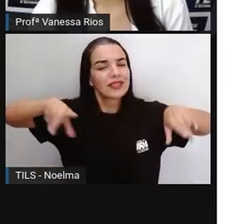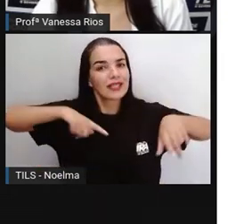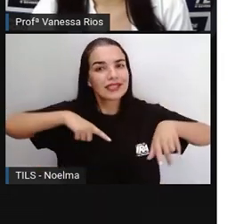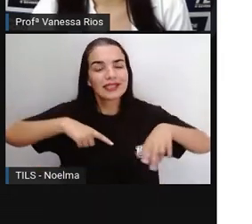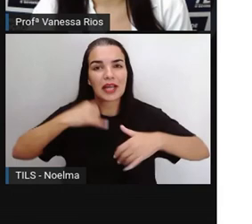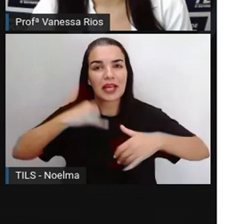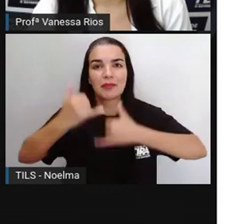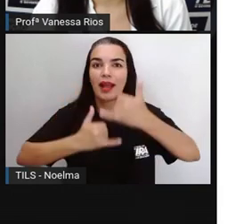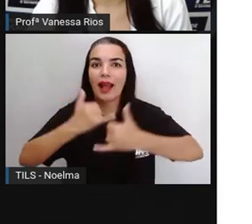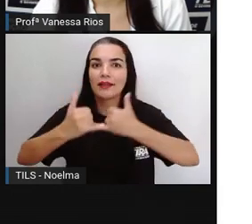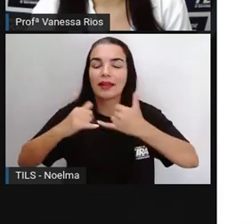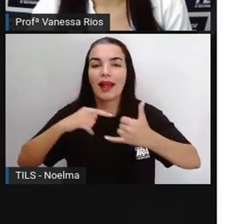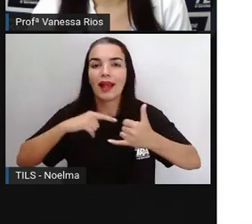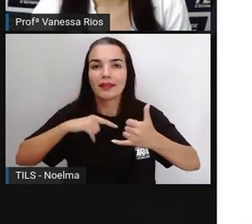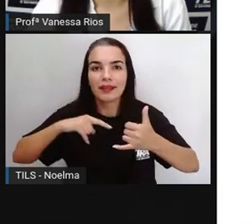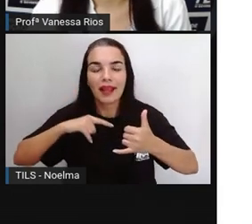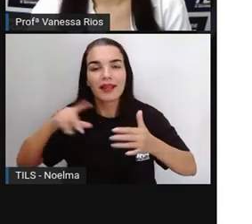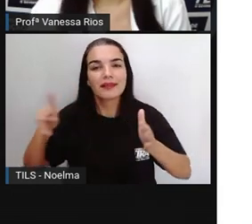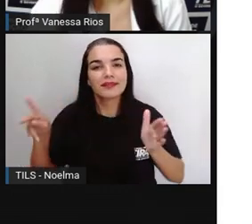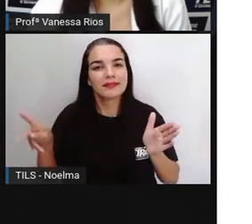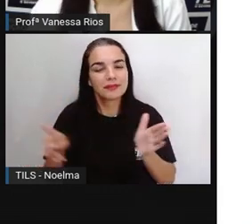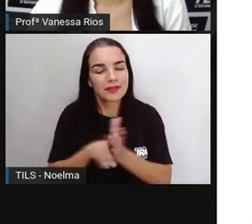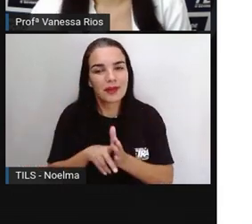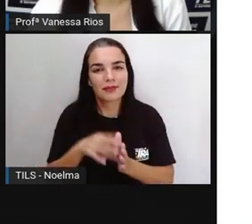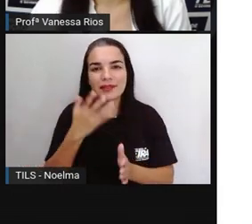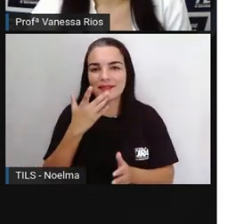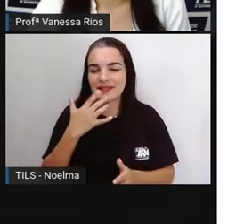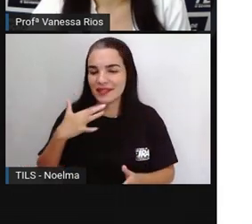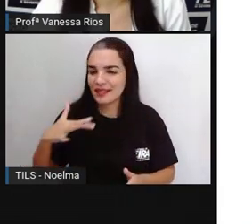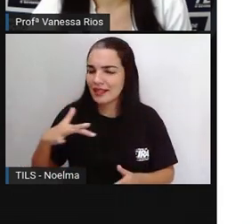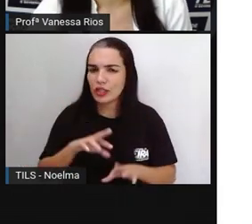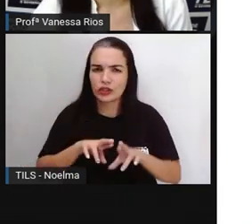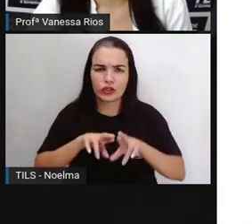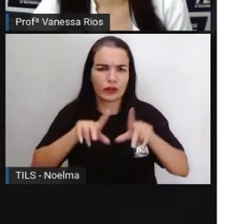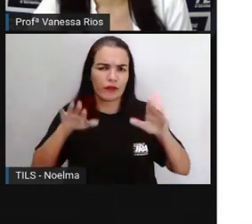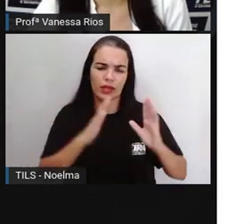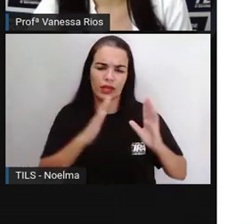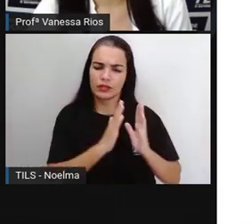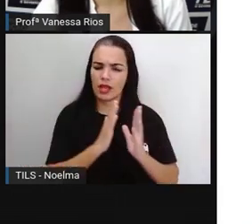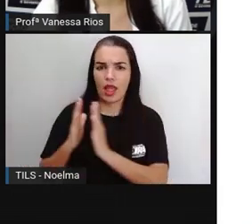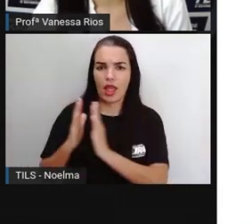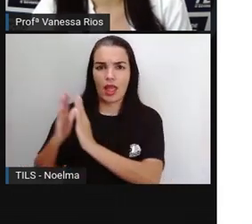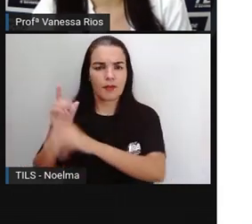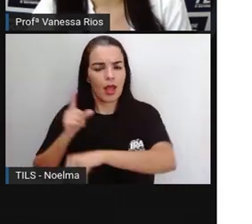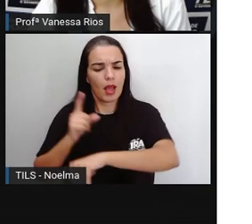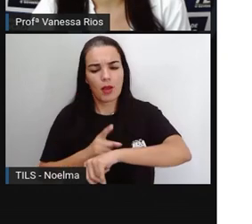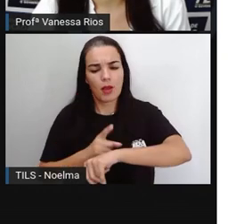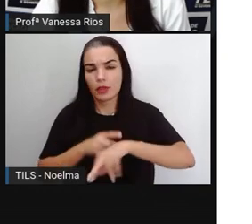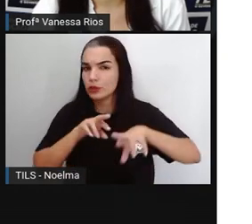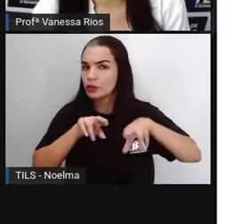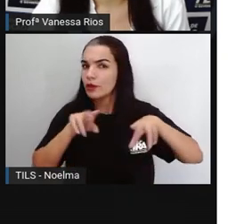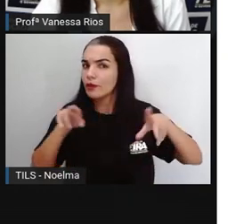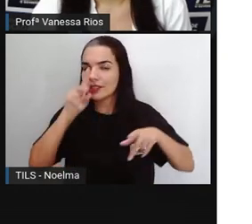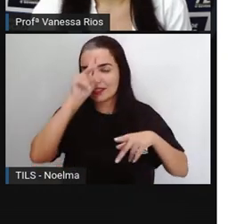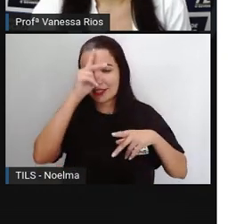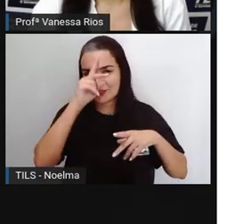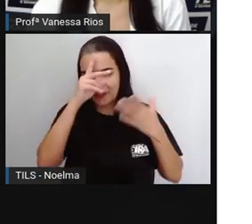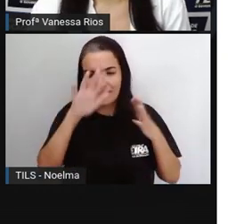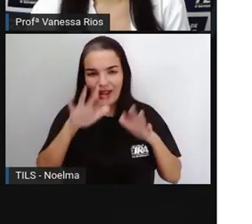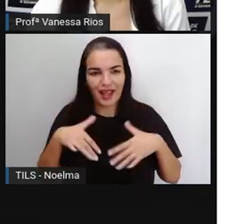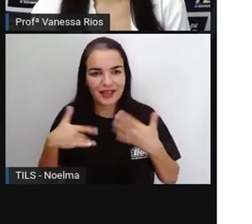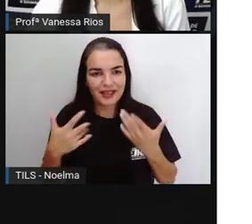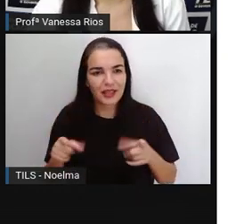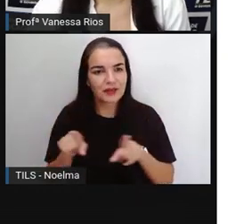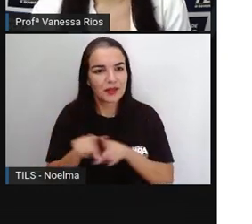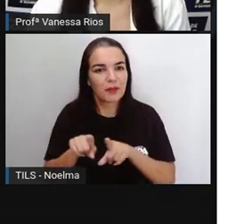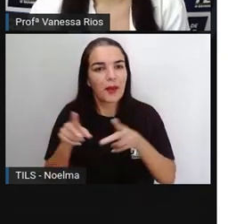compõem aí a realidade das crianças. Em várias épocas. Em vários momentos aí da história. E aí a gente